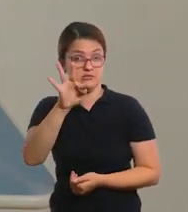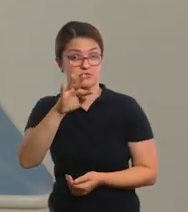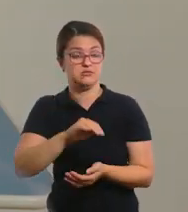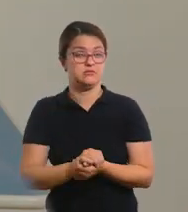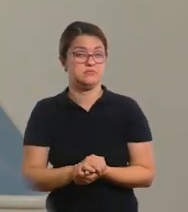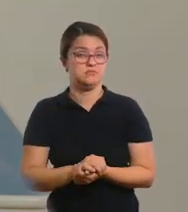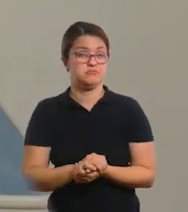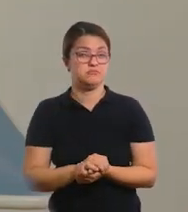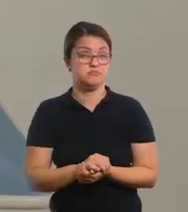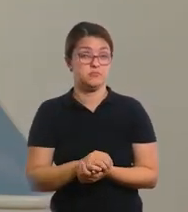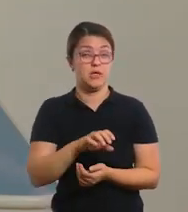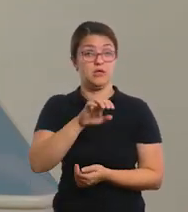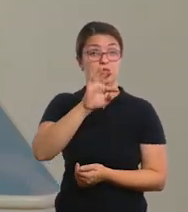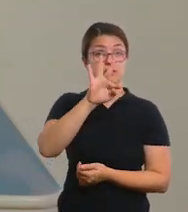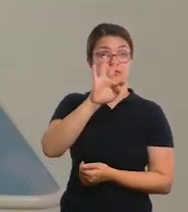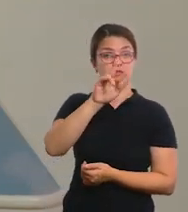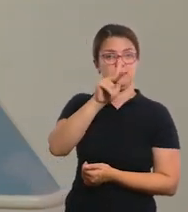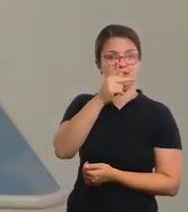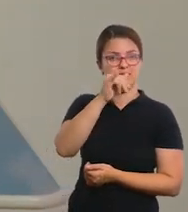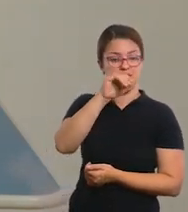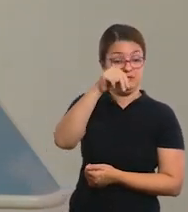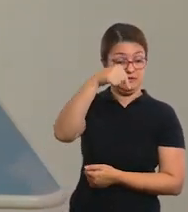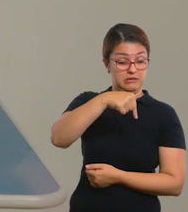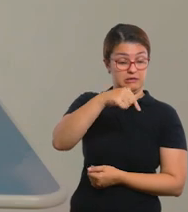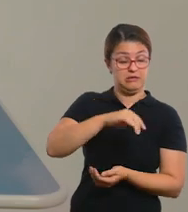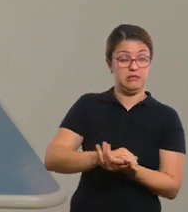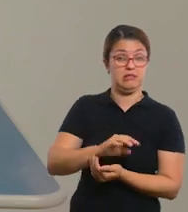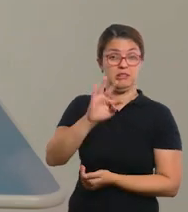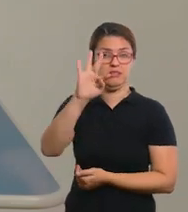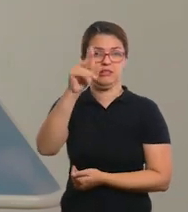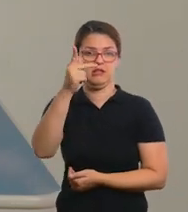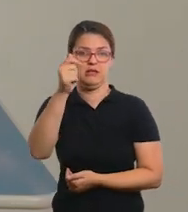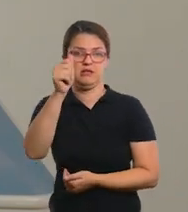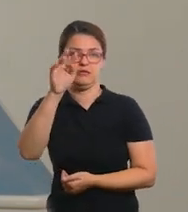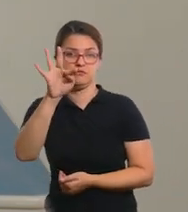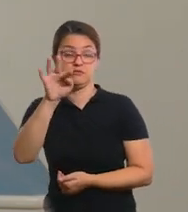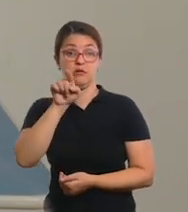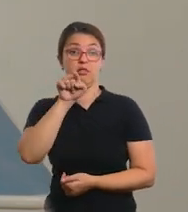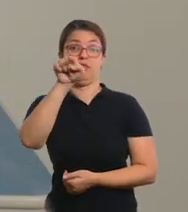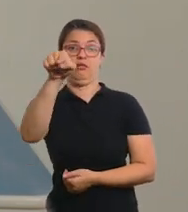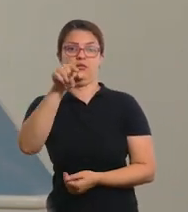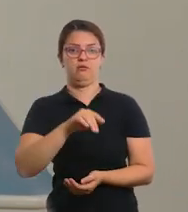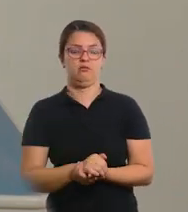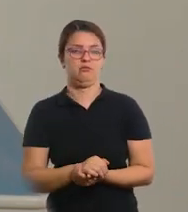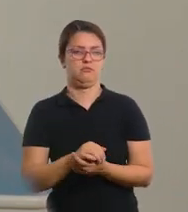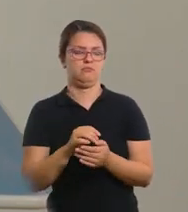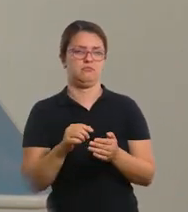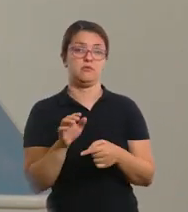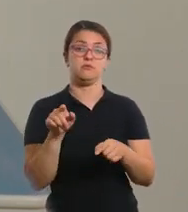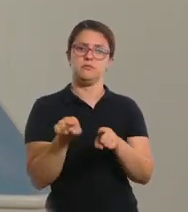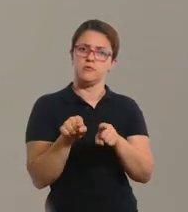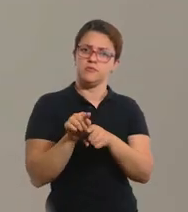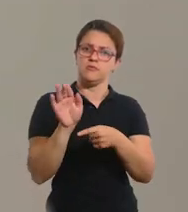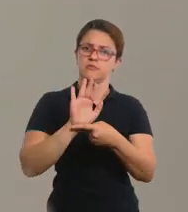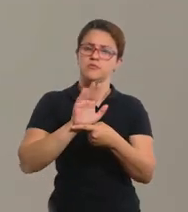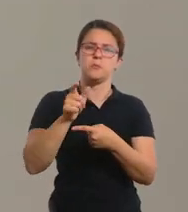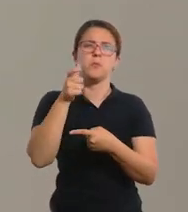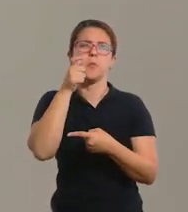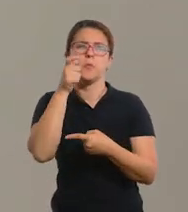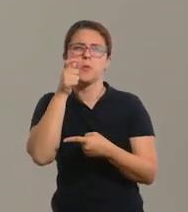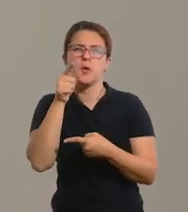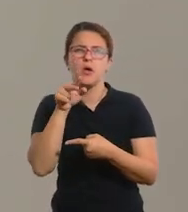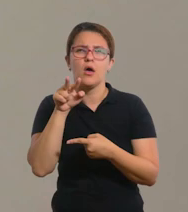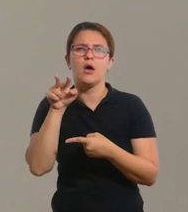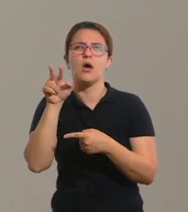ou aquilo. Para objetos que estejam longe. Vai ter o vídeo para vocês reverem sobre os pronomes demonstrativos e também